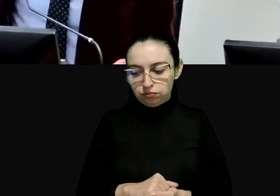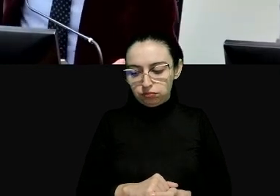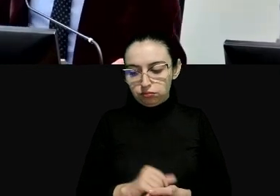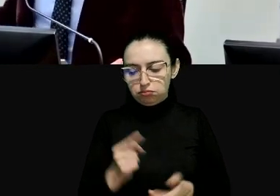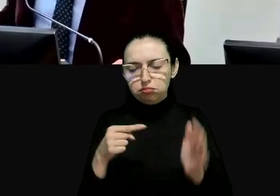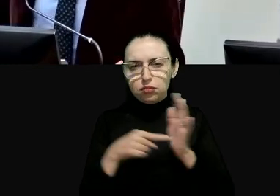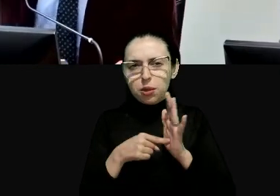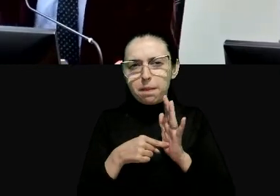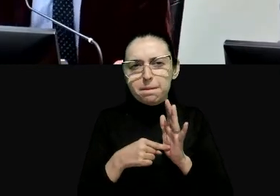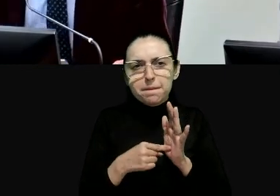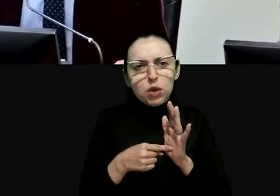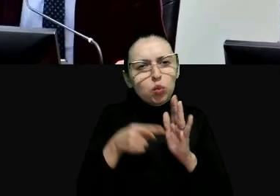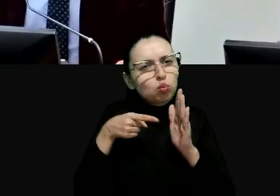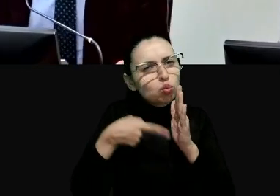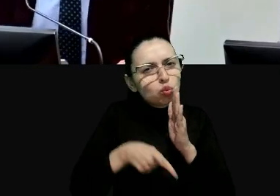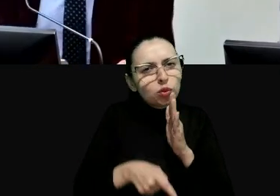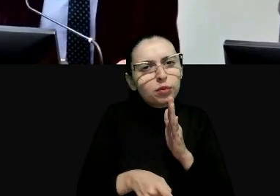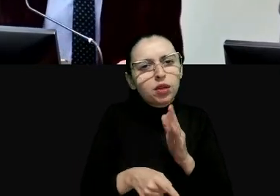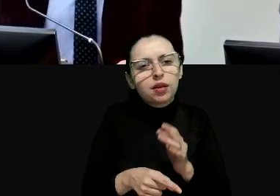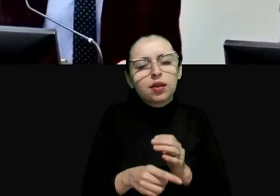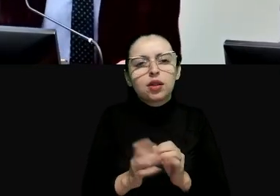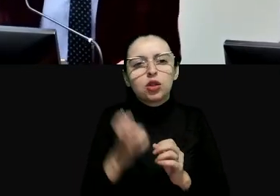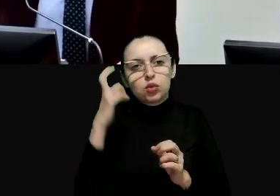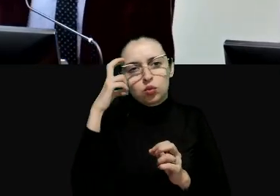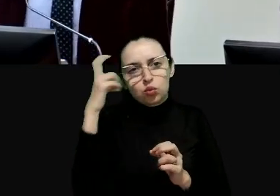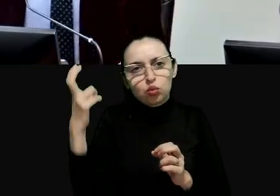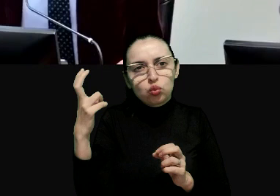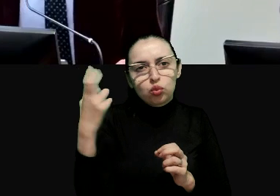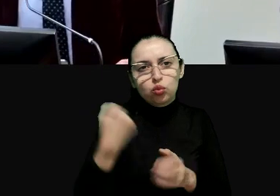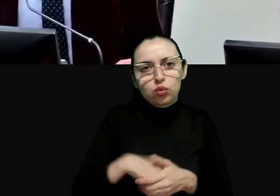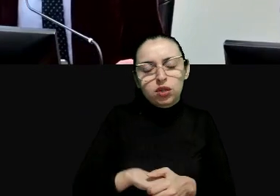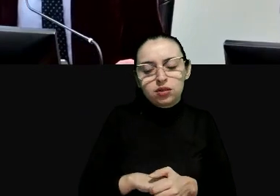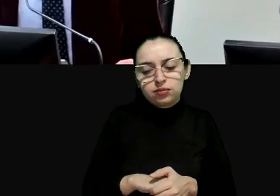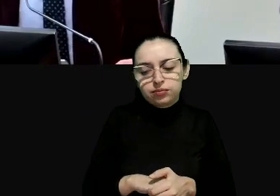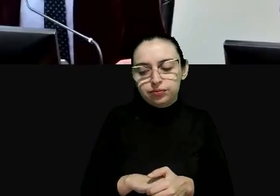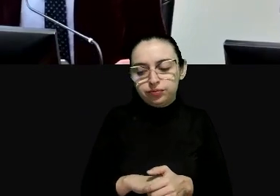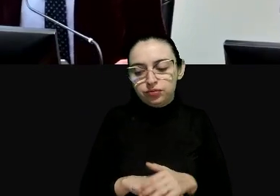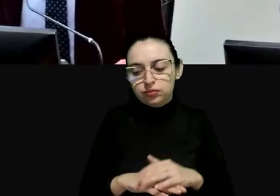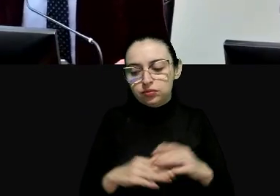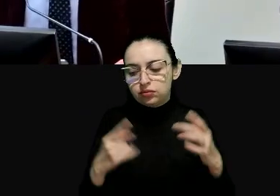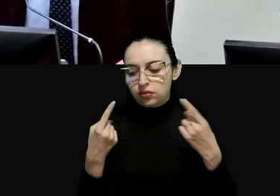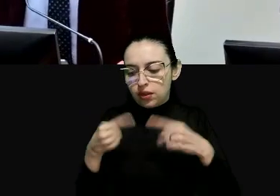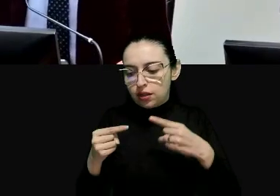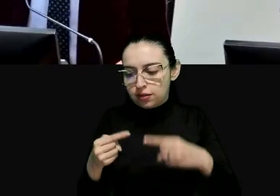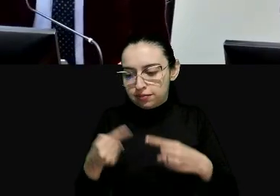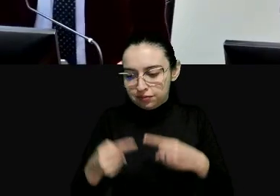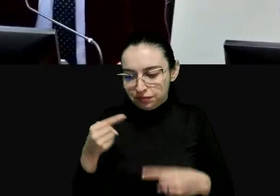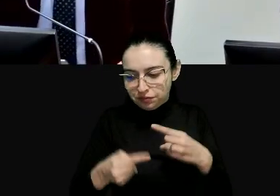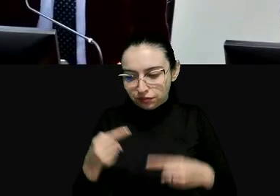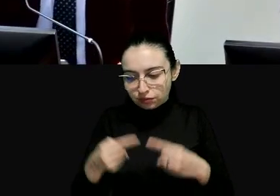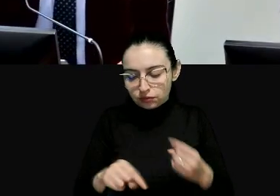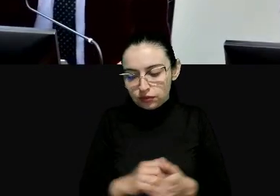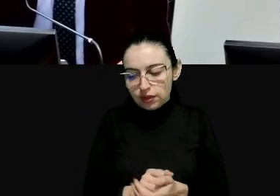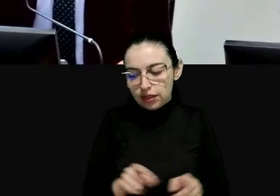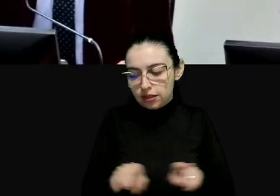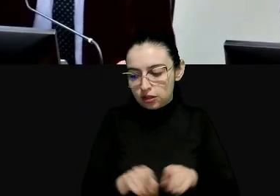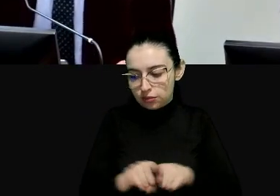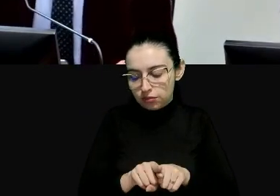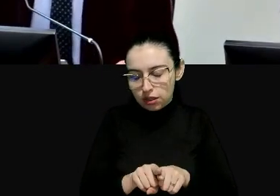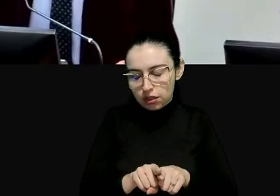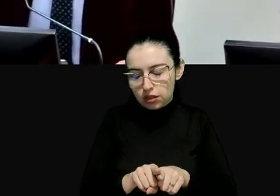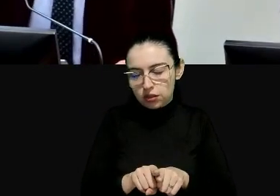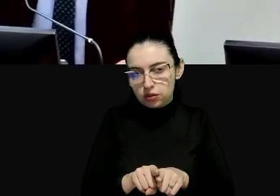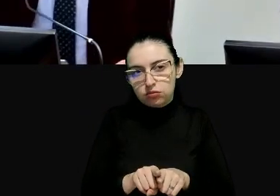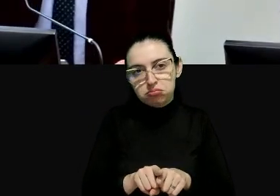um ponto fundamental para tudo isso que funciona é o controle da convencionalidade claro é isso também